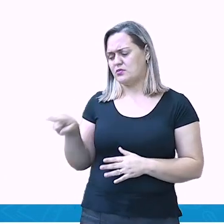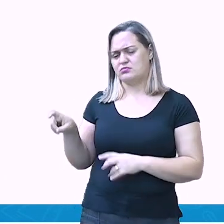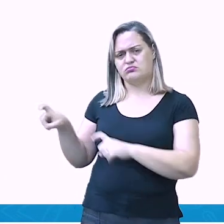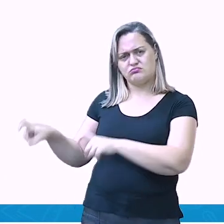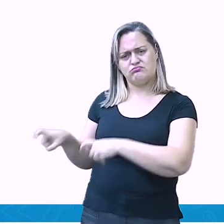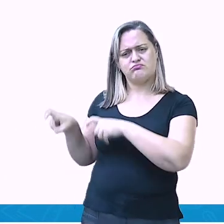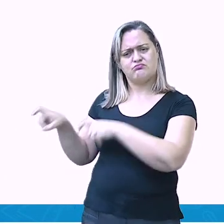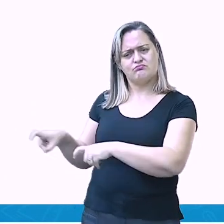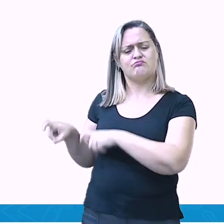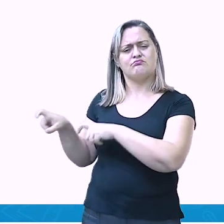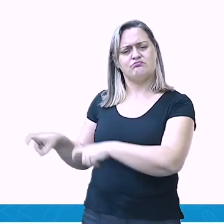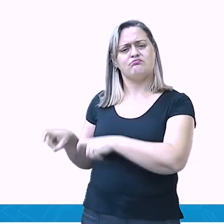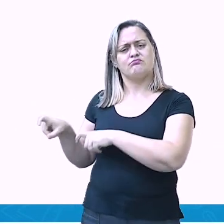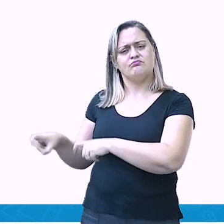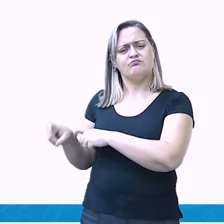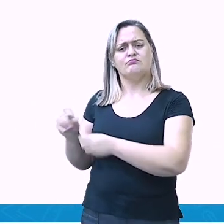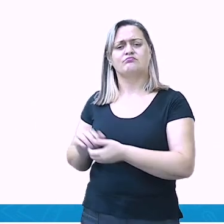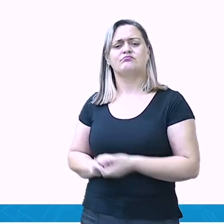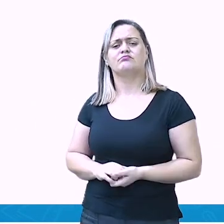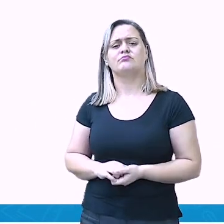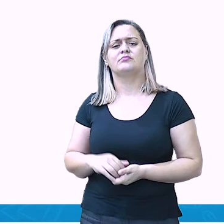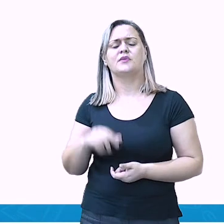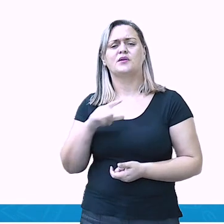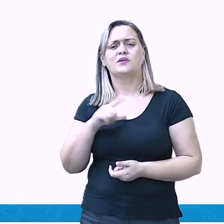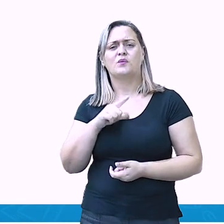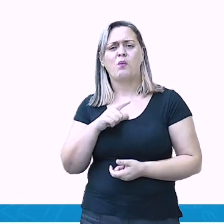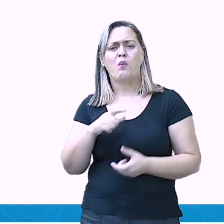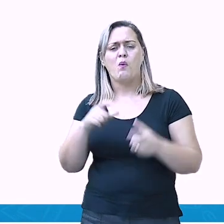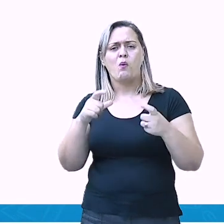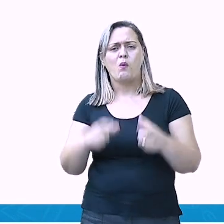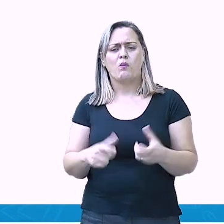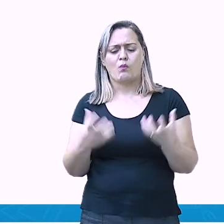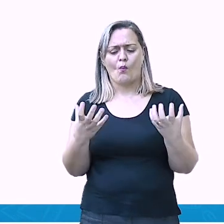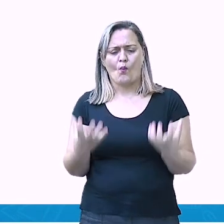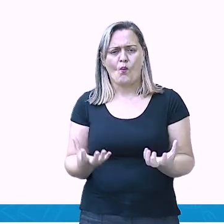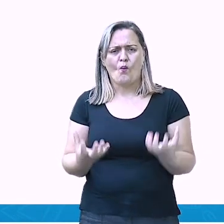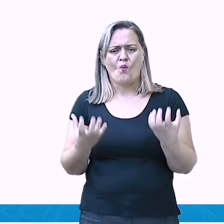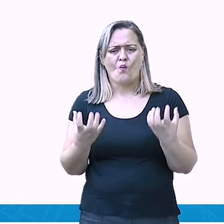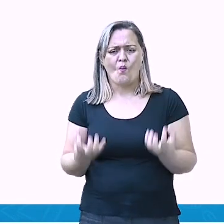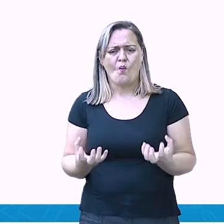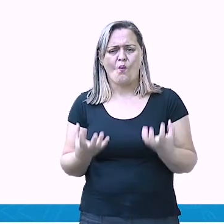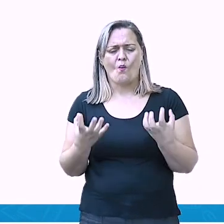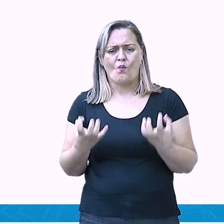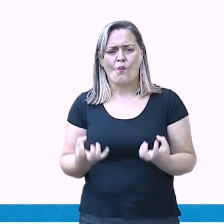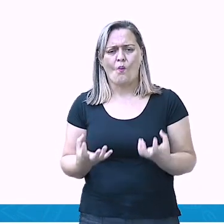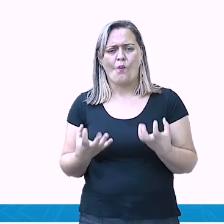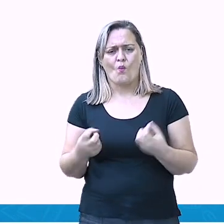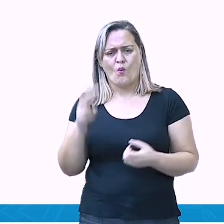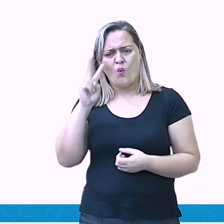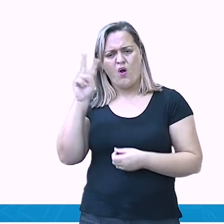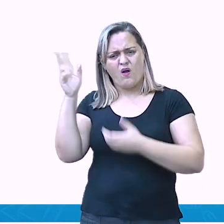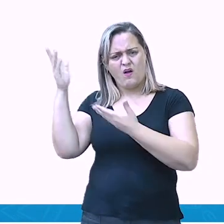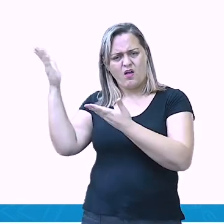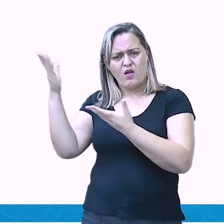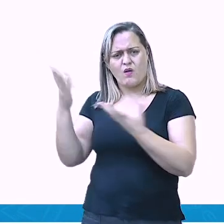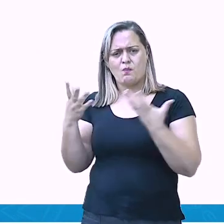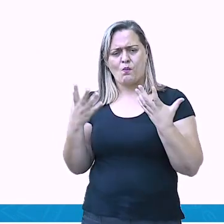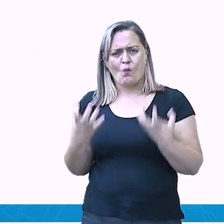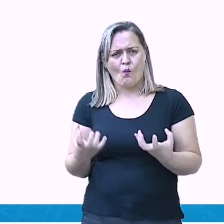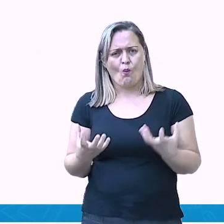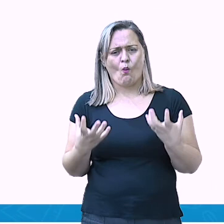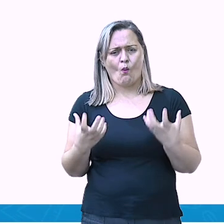Nessa zona rural que a gente percebe que é um lugar mais seco. Certo? Pelo tipo de vegetação que aqui se encontra.